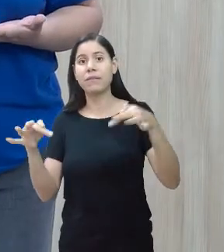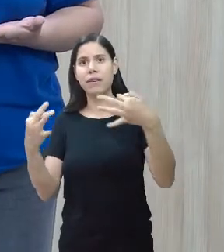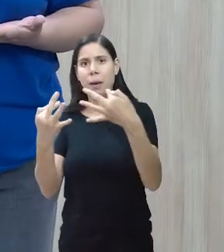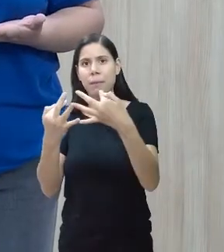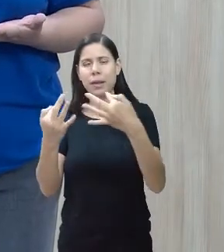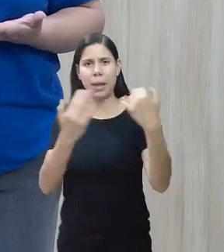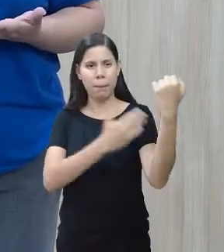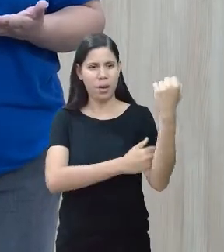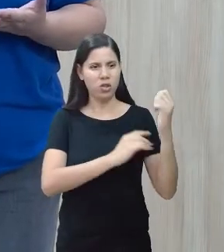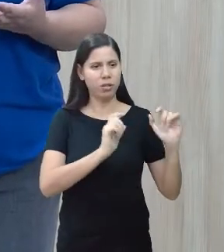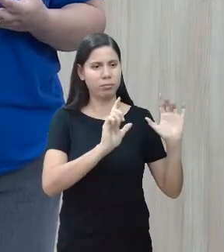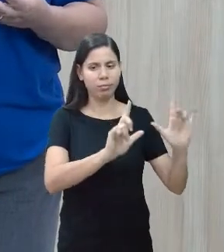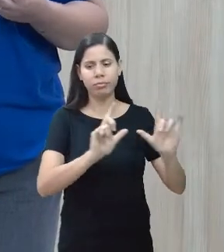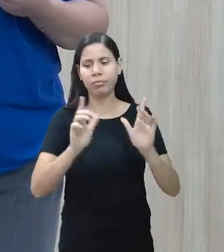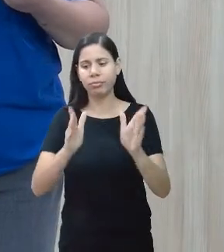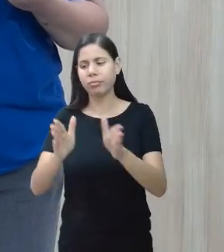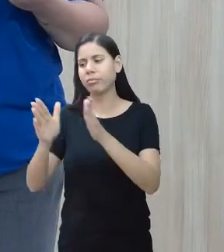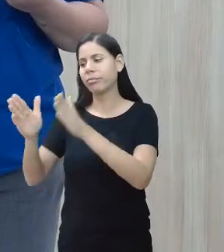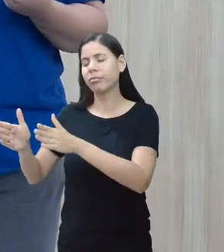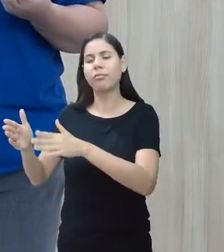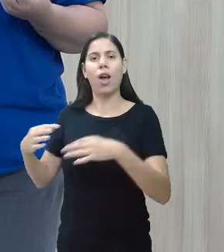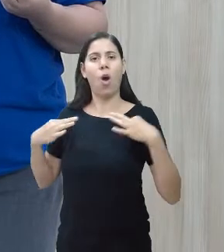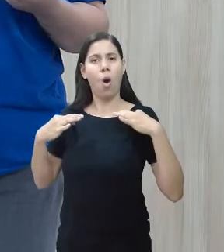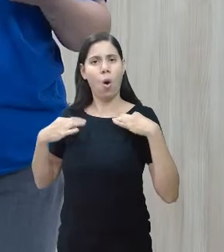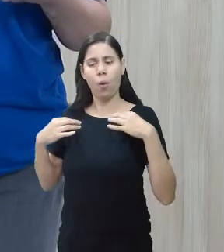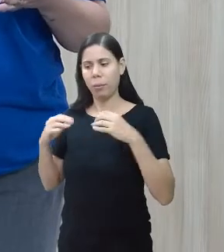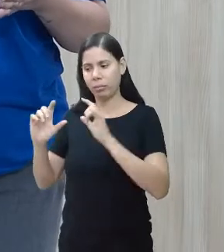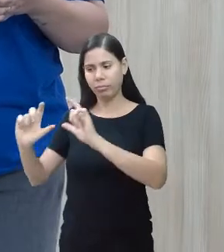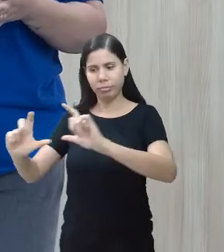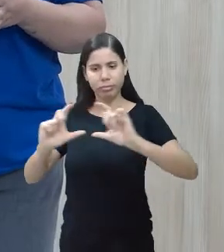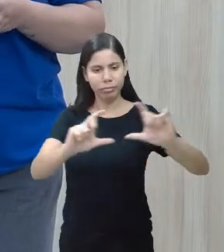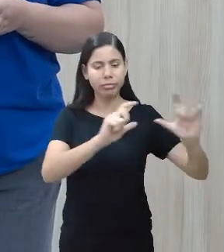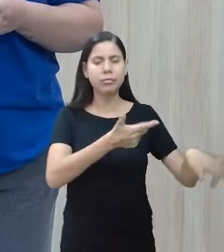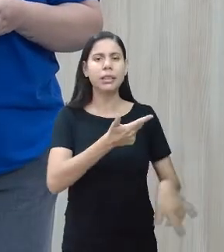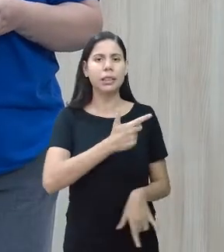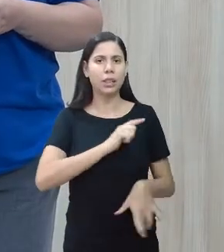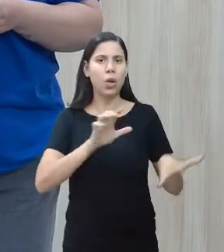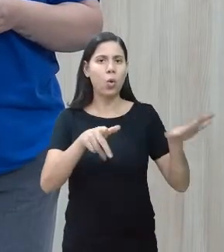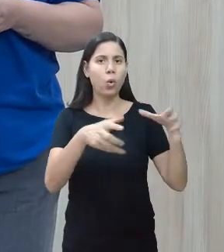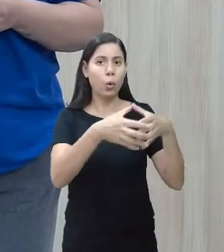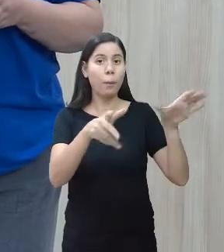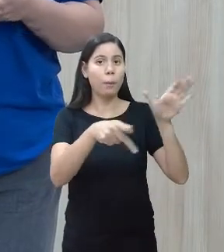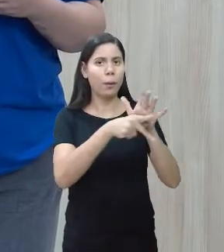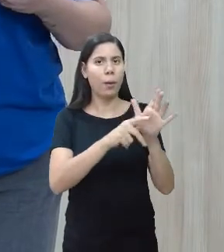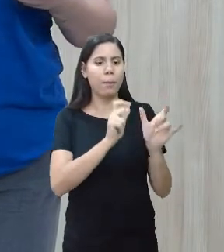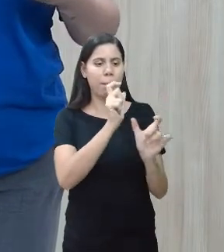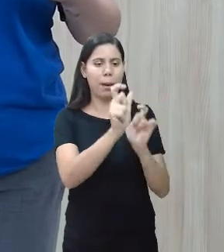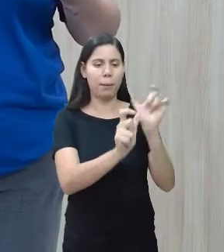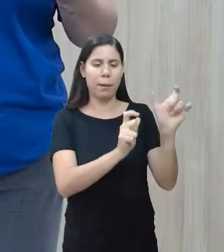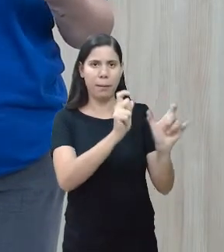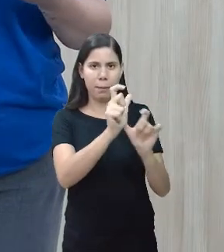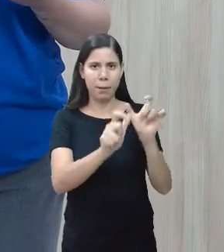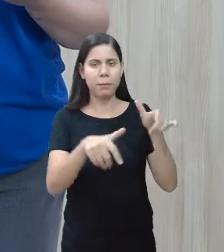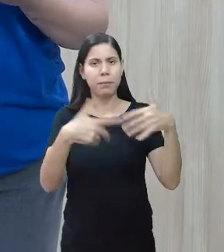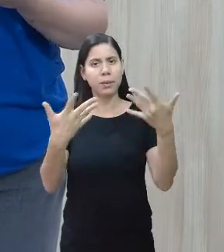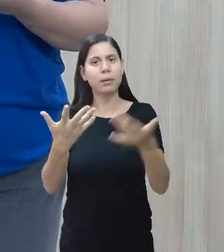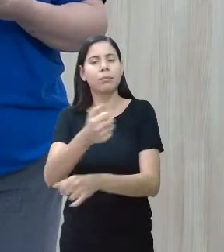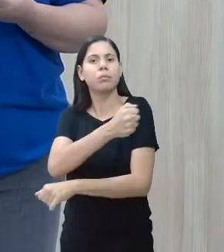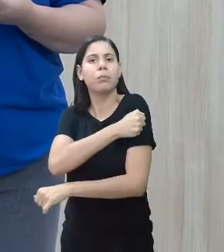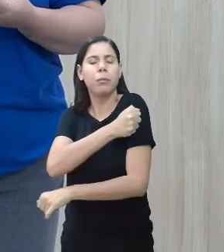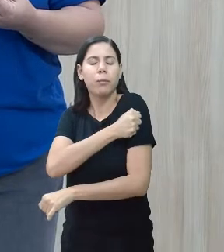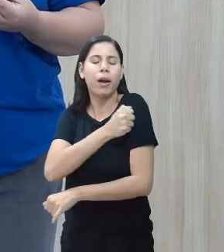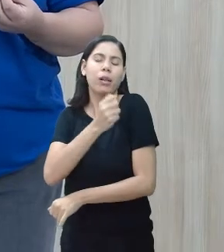de vestuário, não é? Então cada pasta tem o seu grupo de palavras. E ali o estudante,